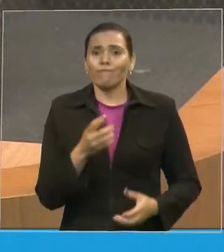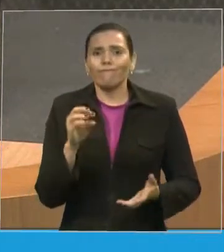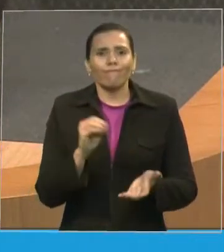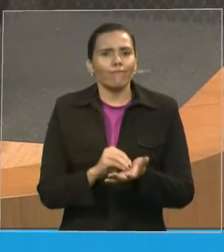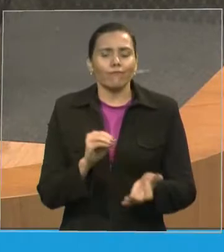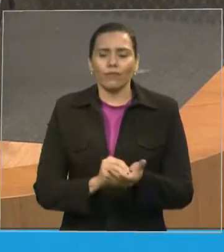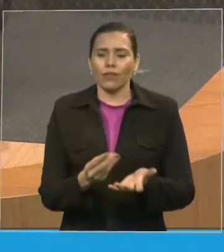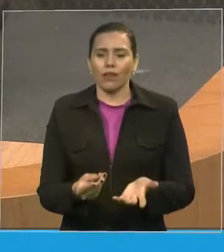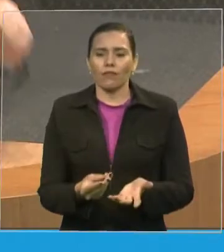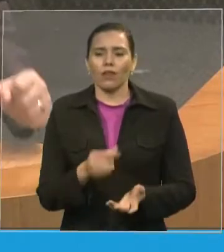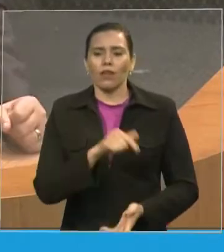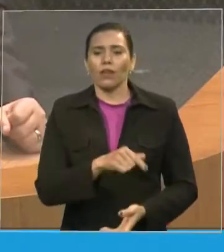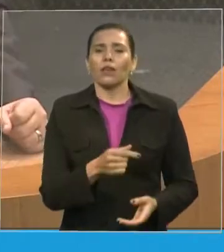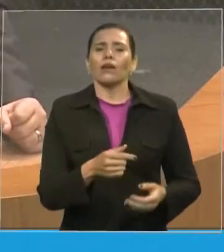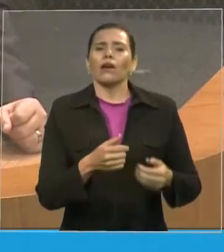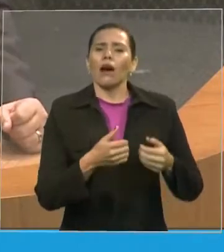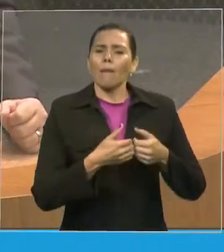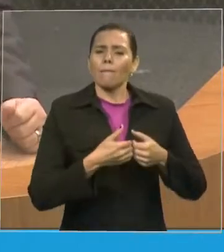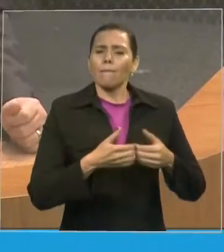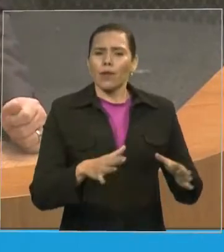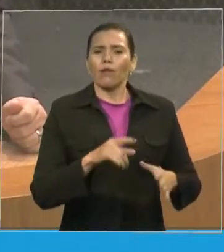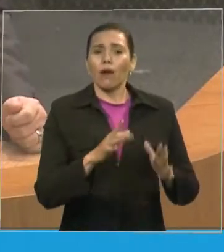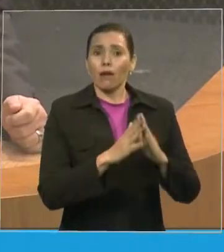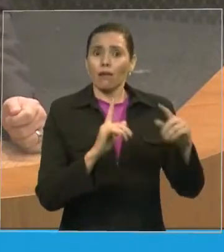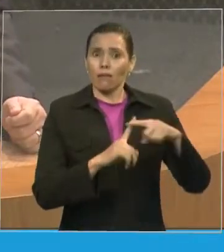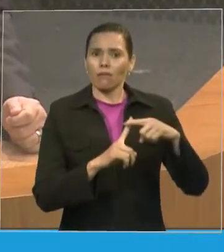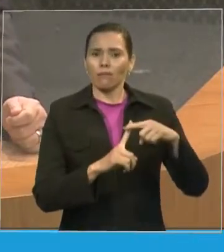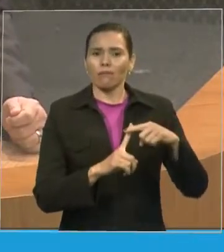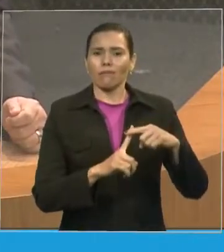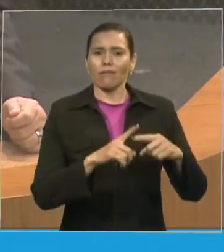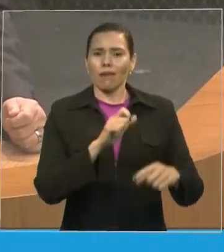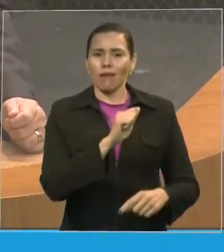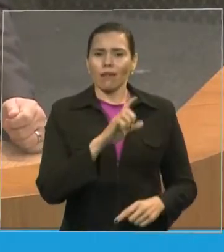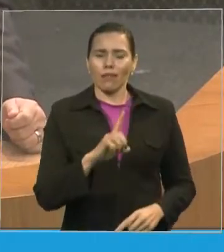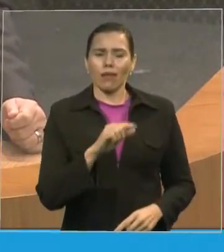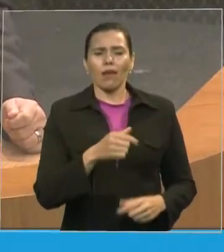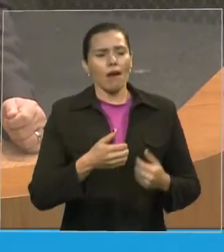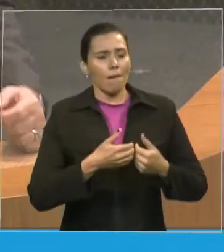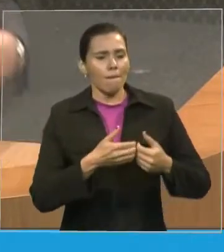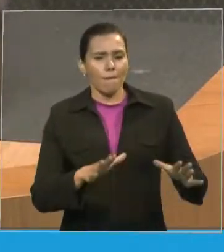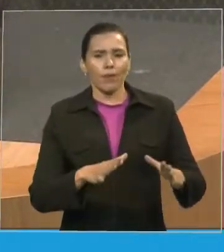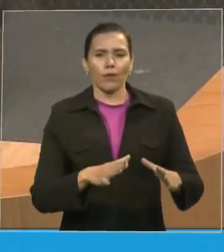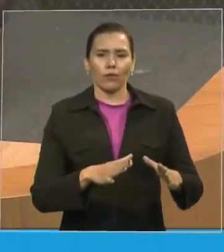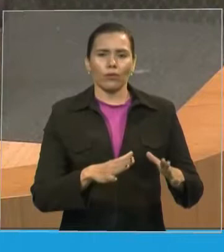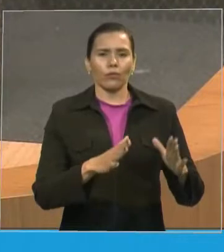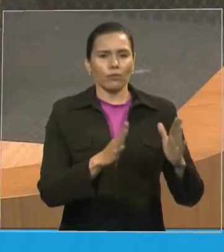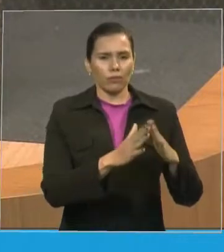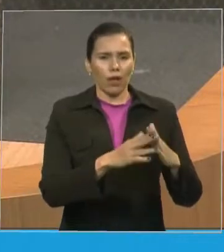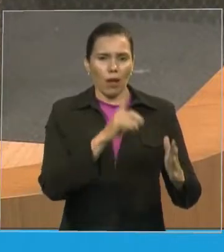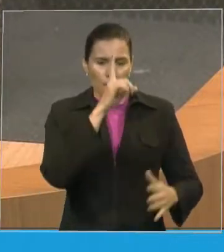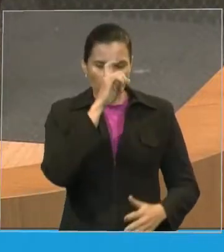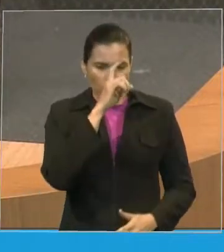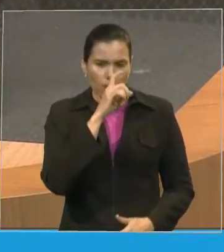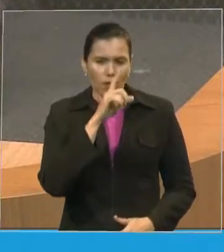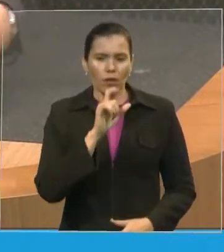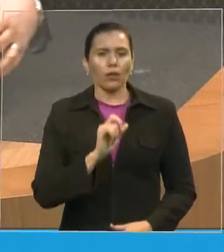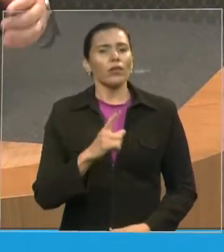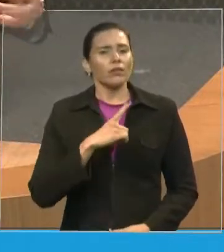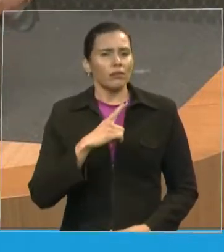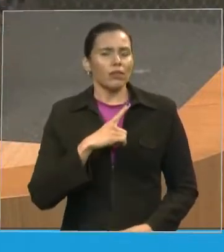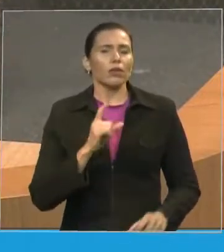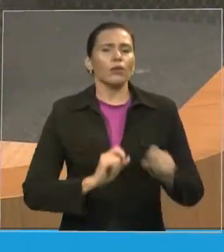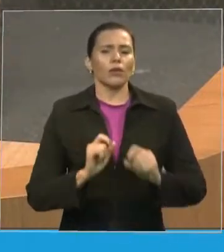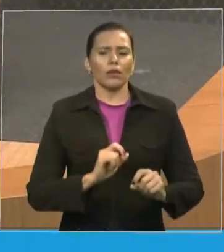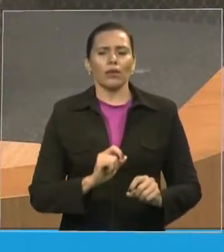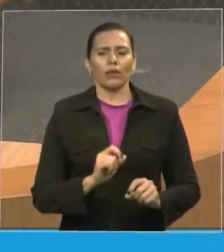em Belém do Pará, nenhuma criança recém-nascida, prematura morre mais por falta de leite humano porque de graça os